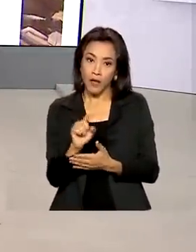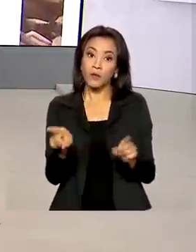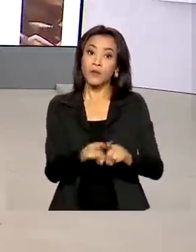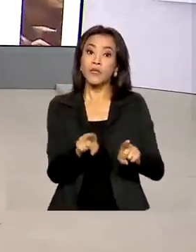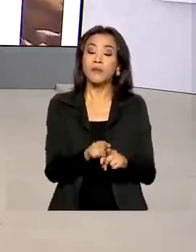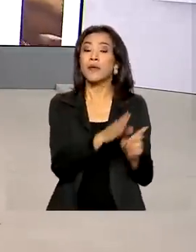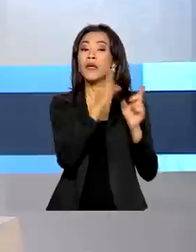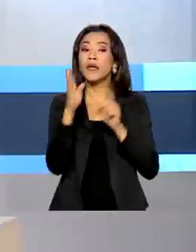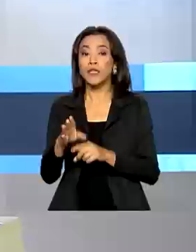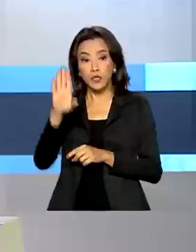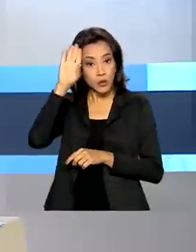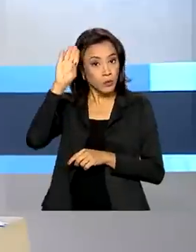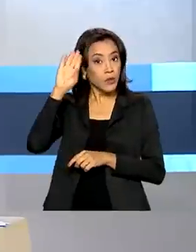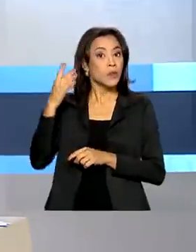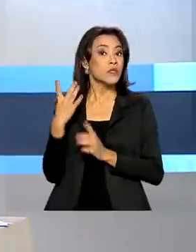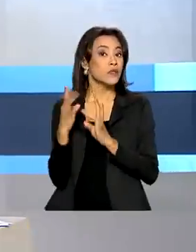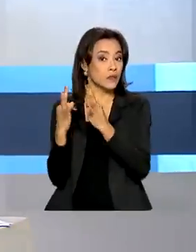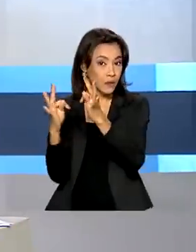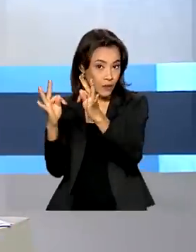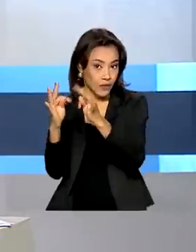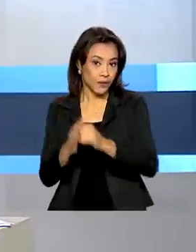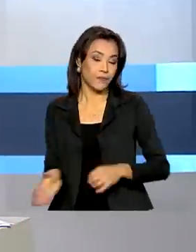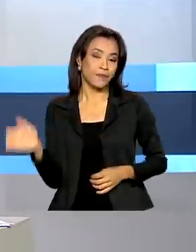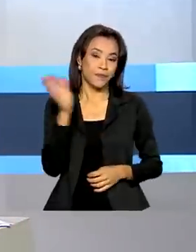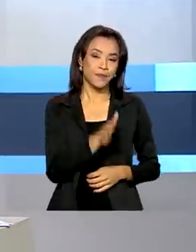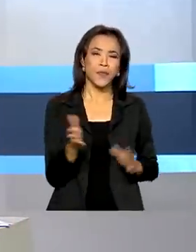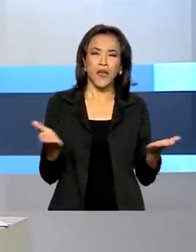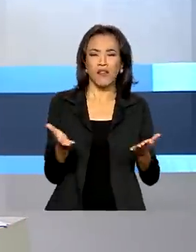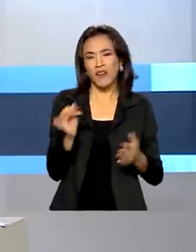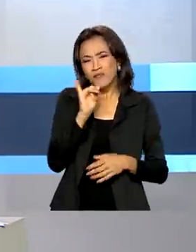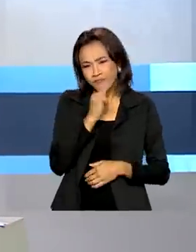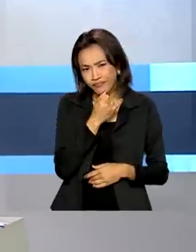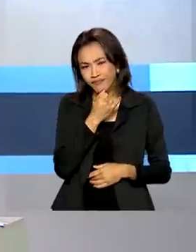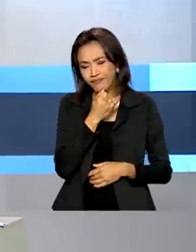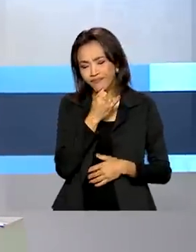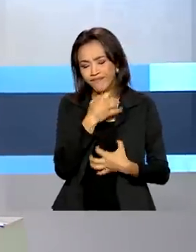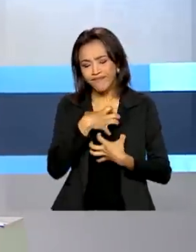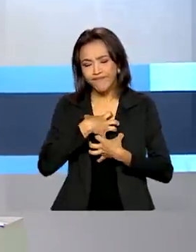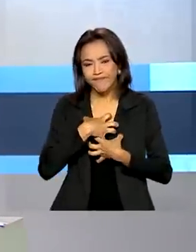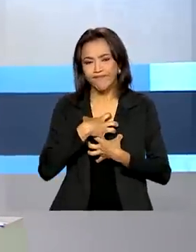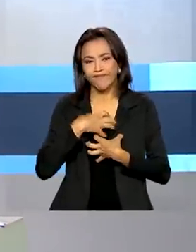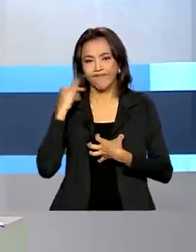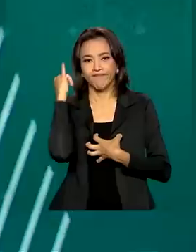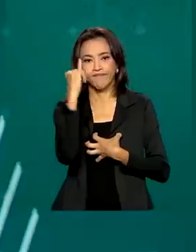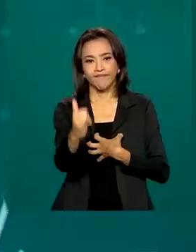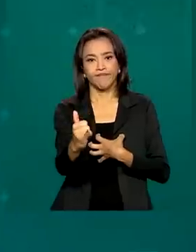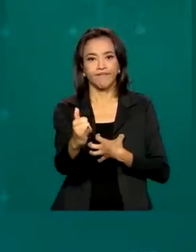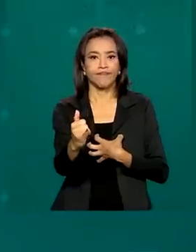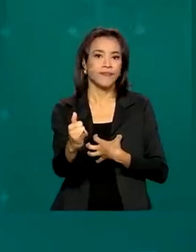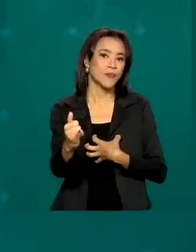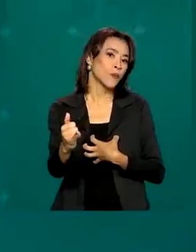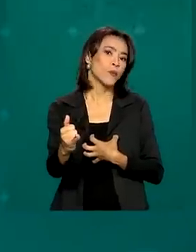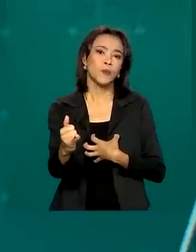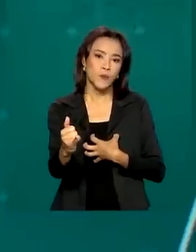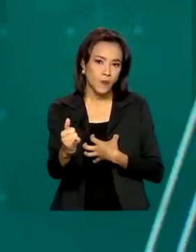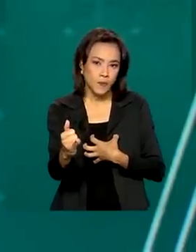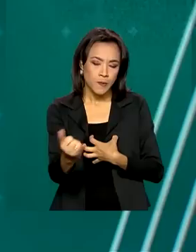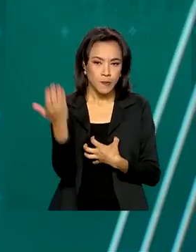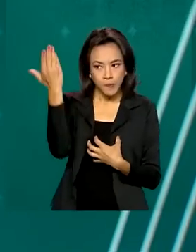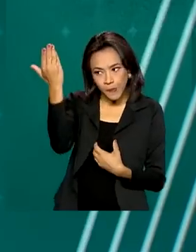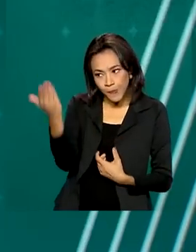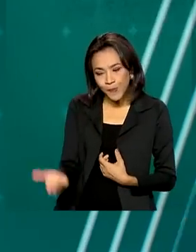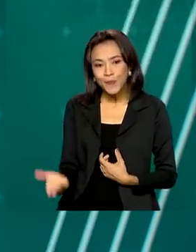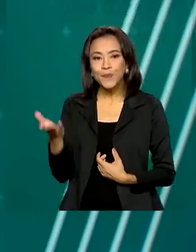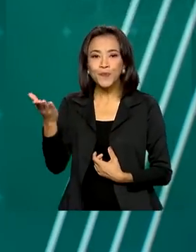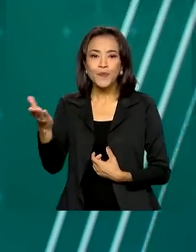tecnologia. E agora uma notícia que a gente dá com um profundo pesar. O jornalista